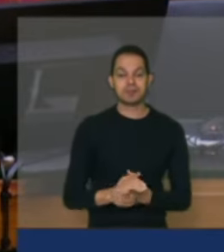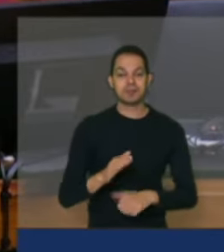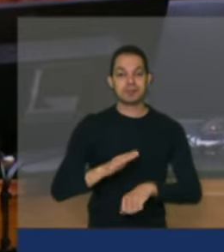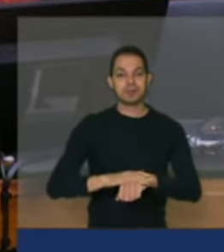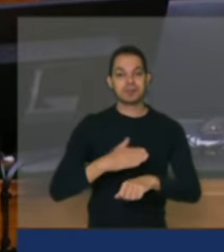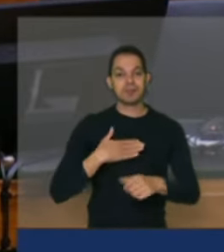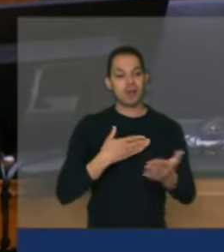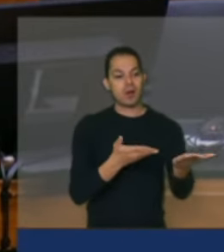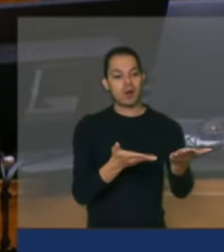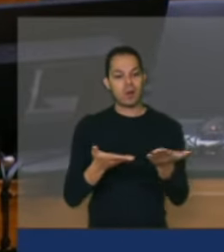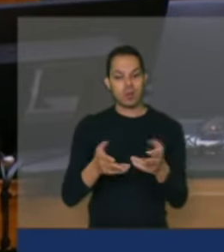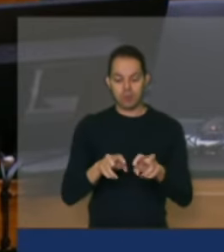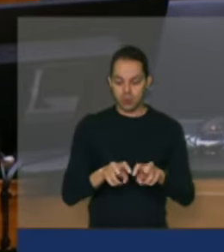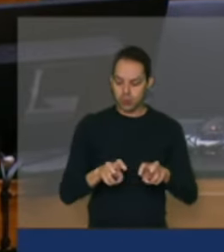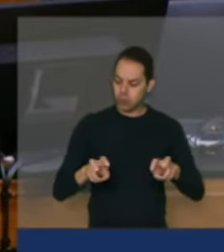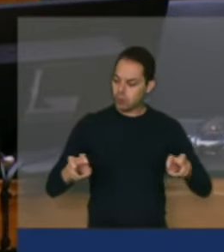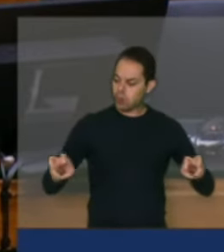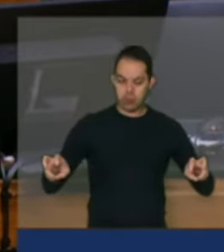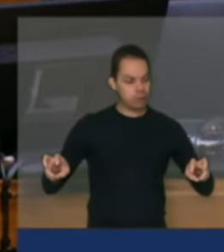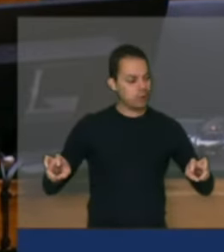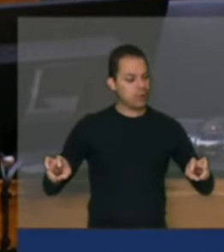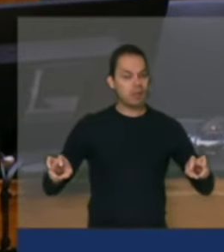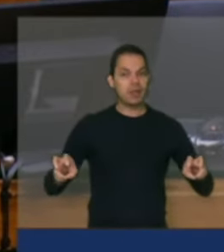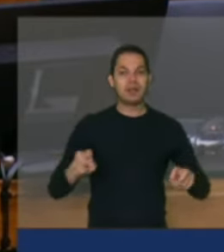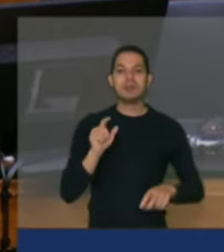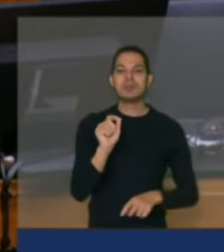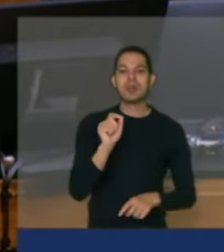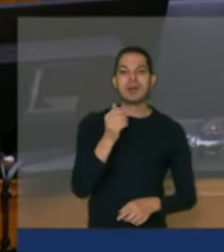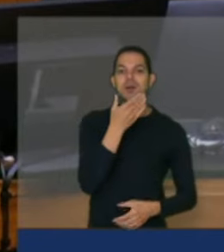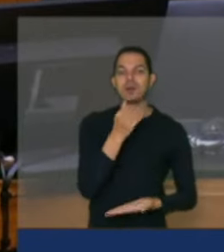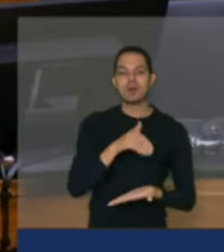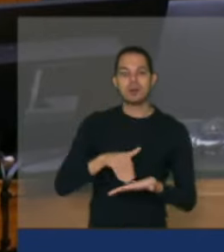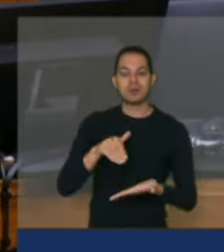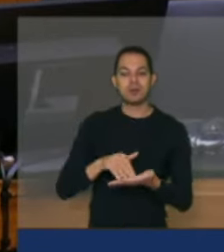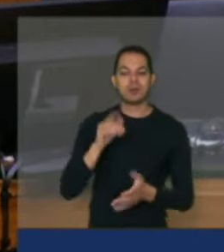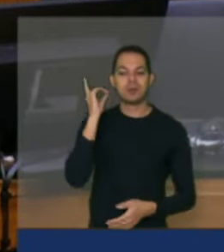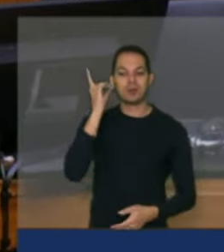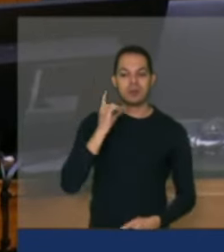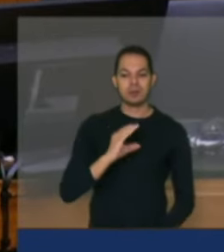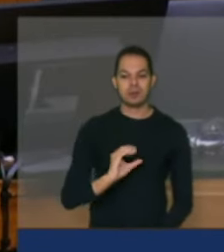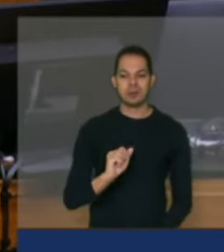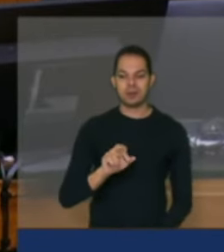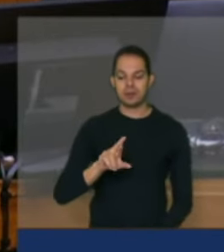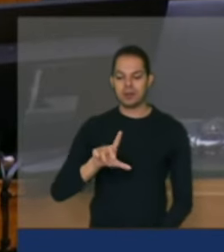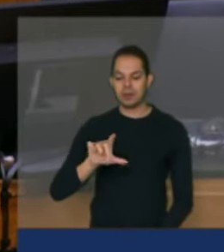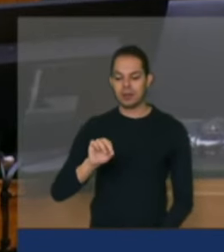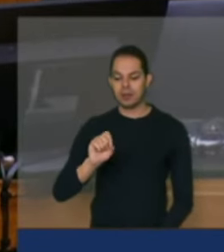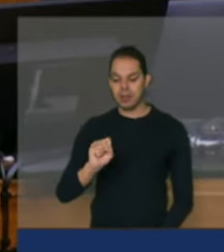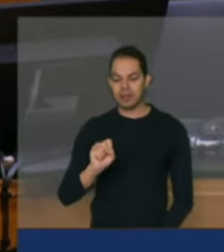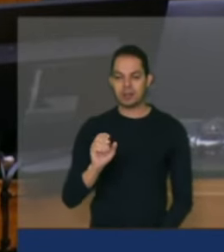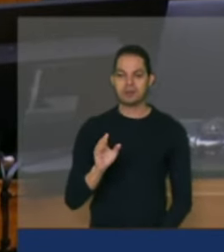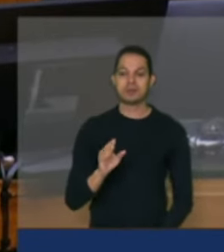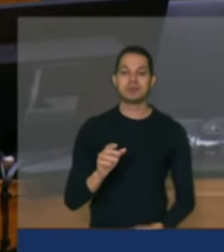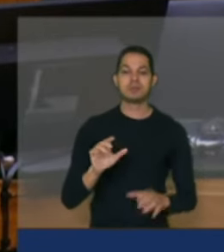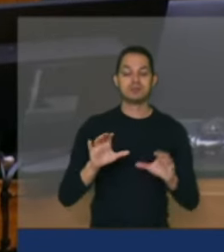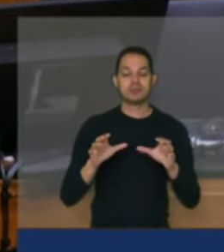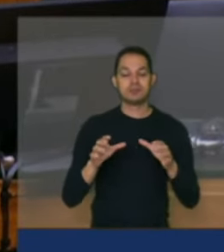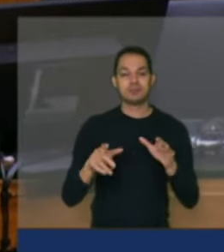comprar uma mesa conosco o nosso secretário, deputado Carlos Vera, da Frente